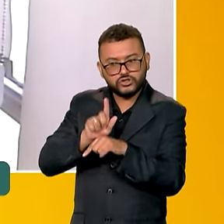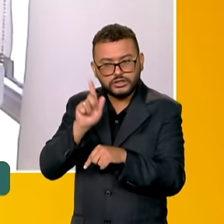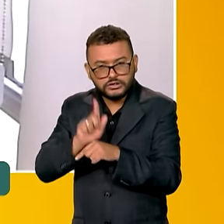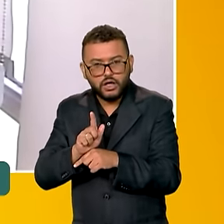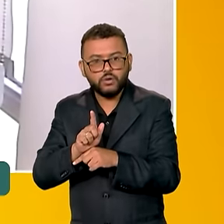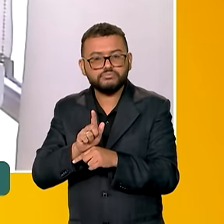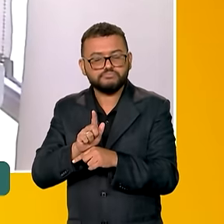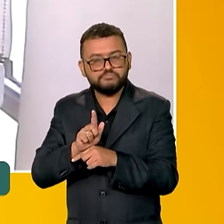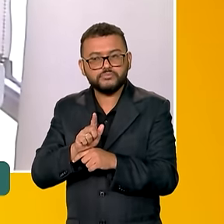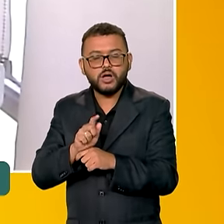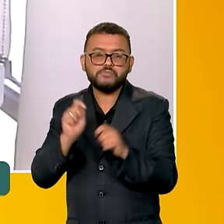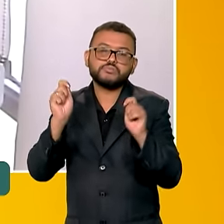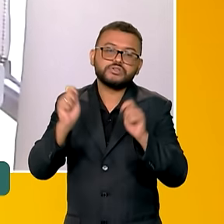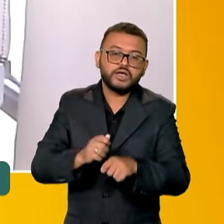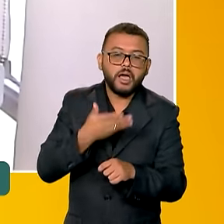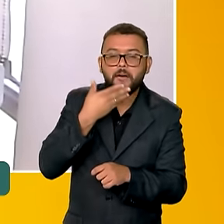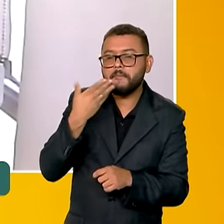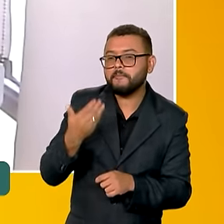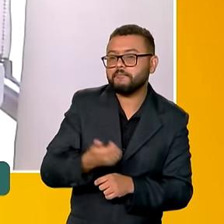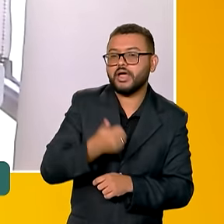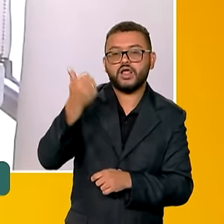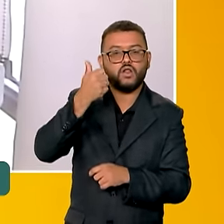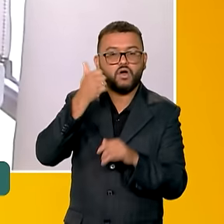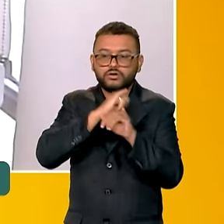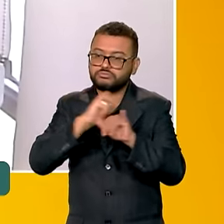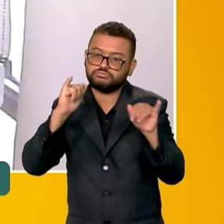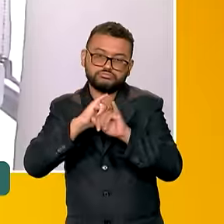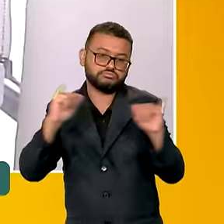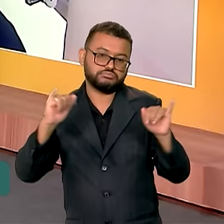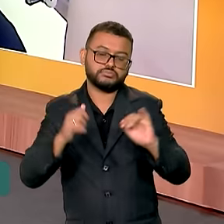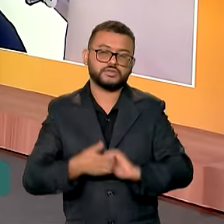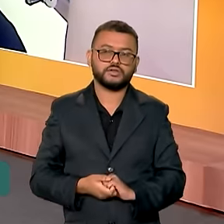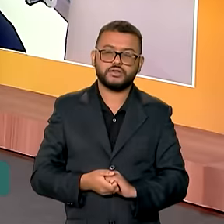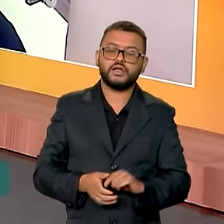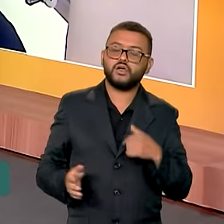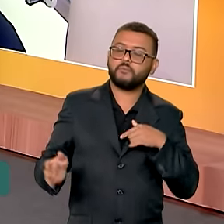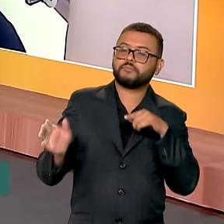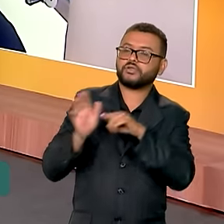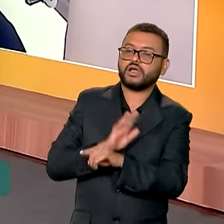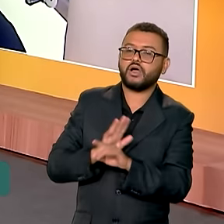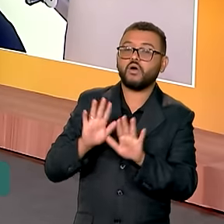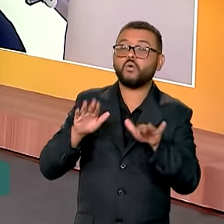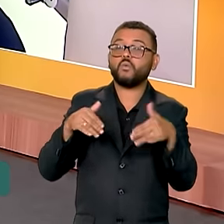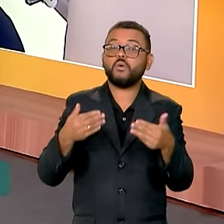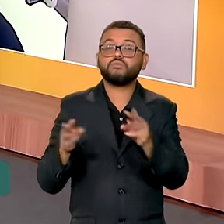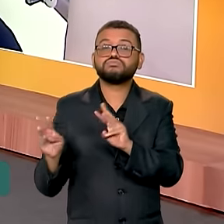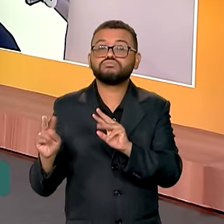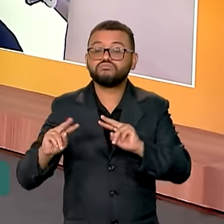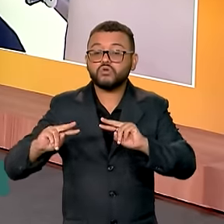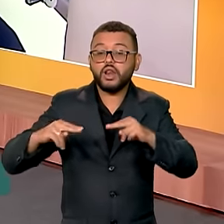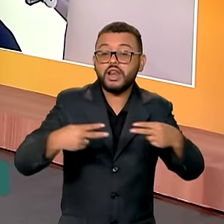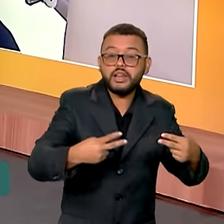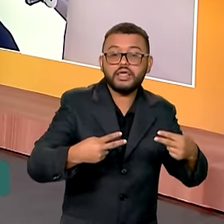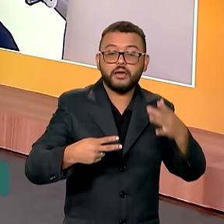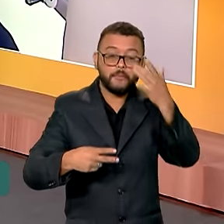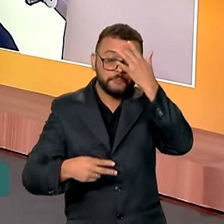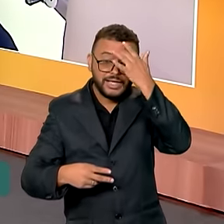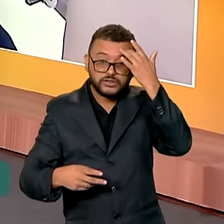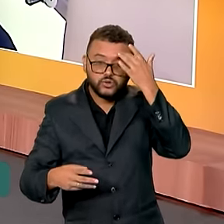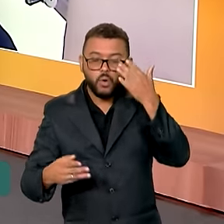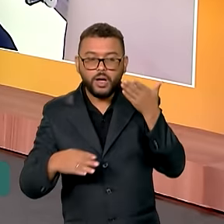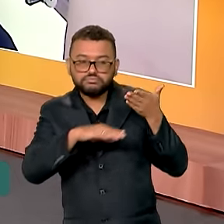mais bem informadas. Roberto, reforça para a gente o endereço, para a população conseguir